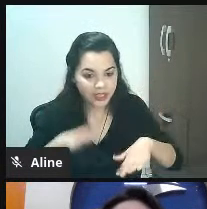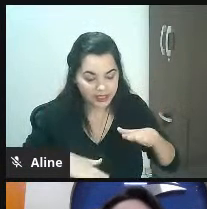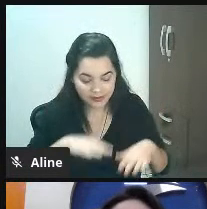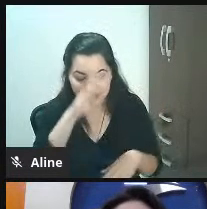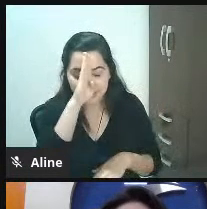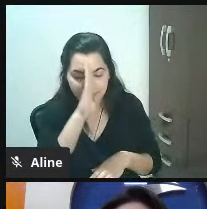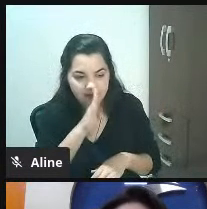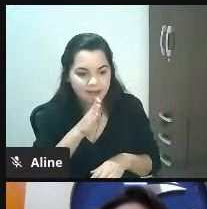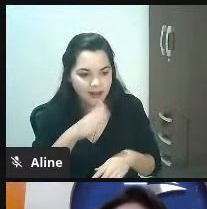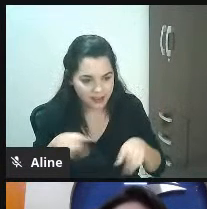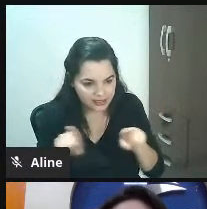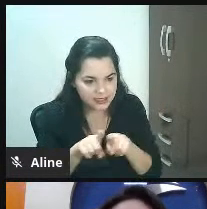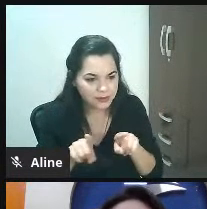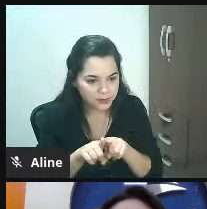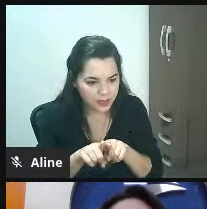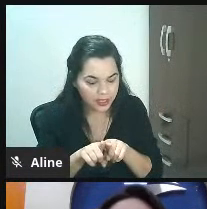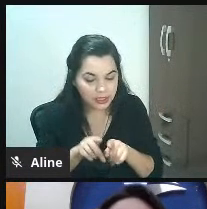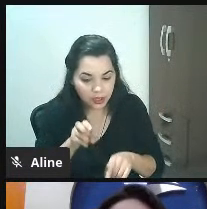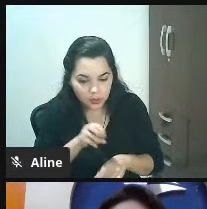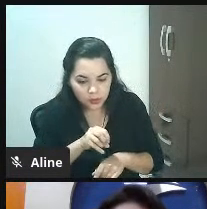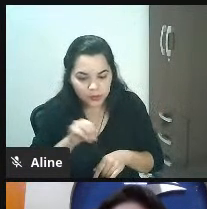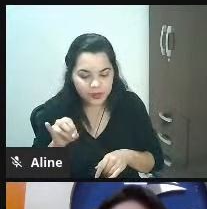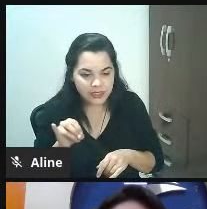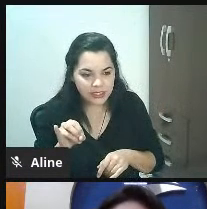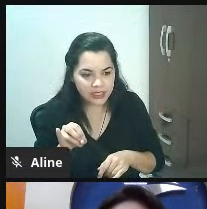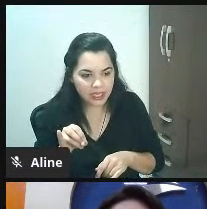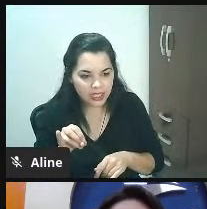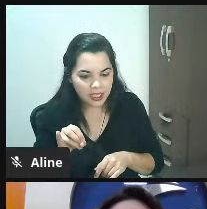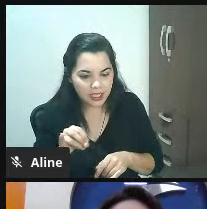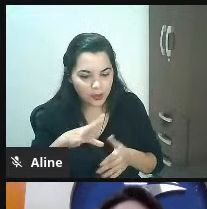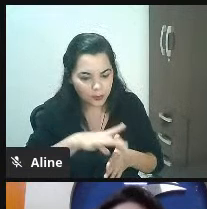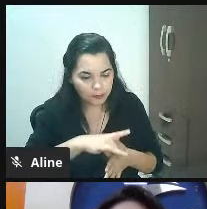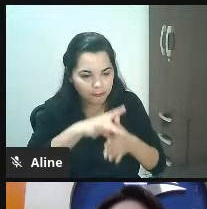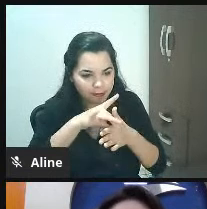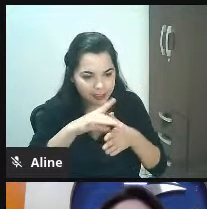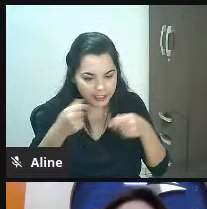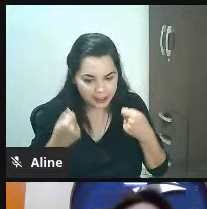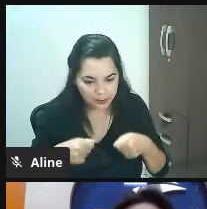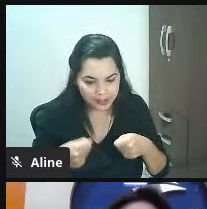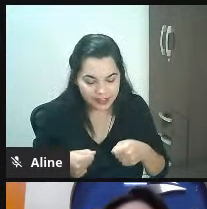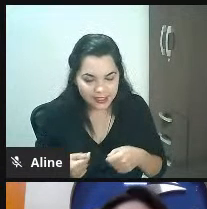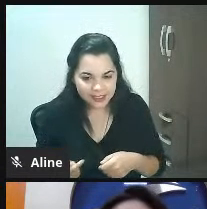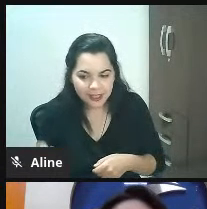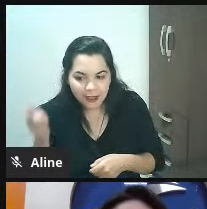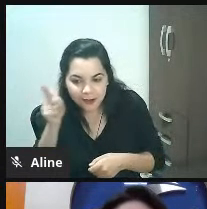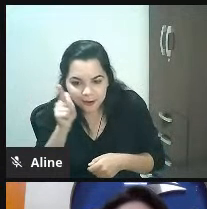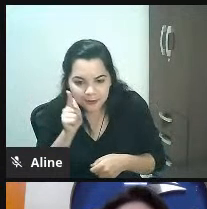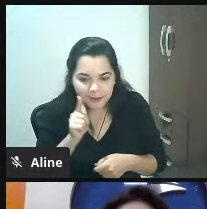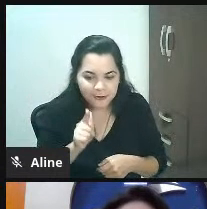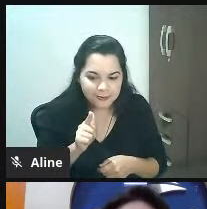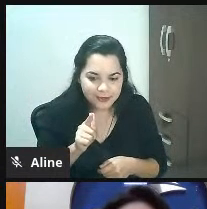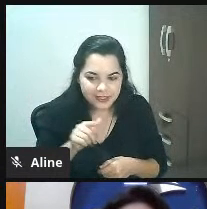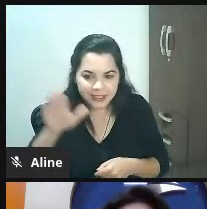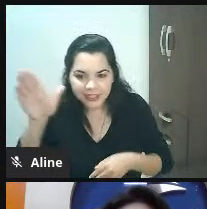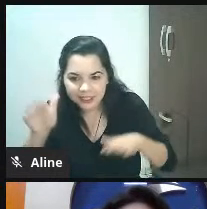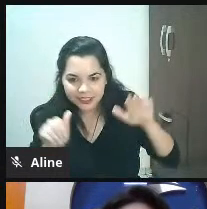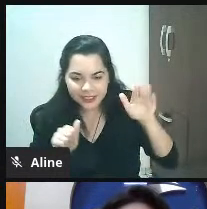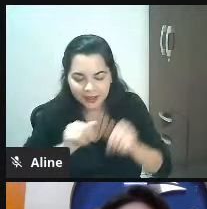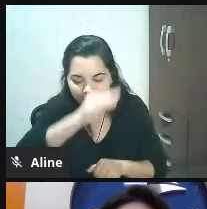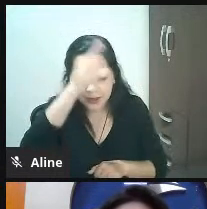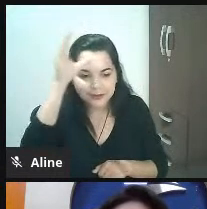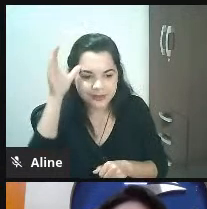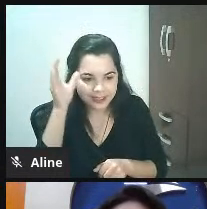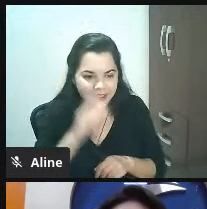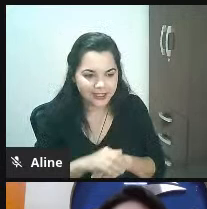então o que o vendedor precisa é encantar esse cliente utilizar mais essas ferramentas que estão disponíveis aí para todo